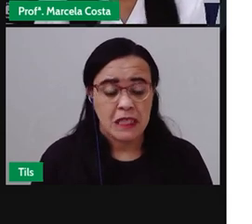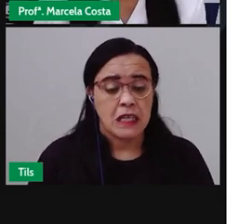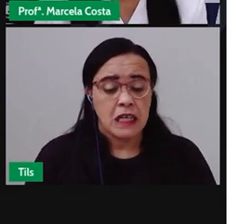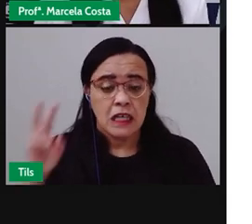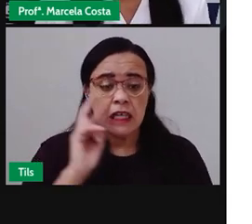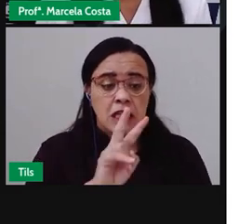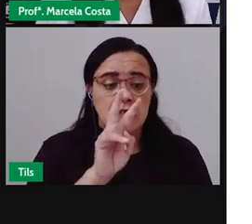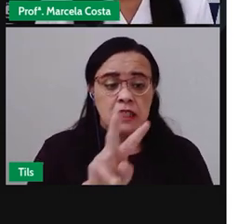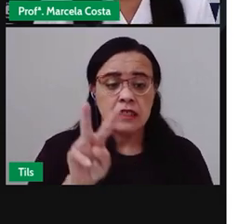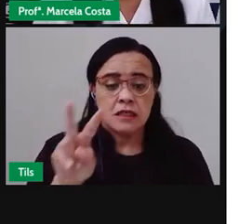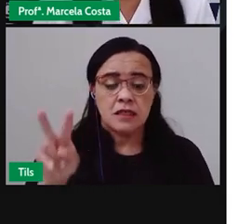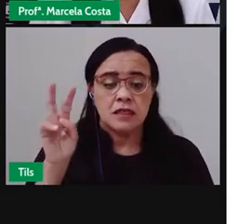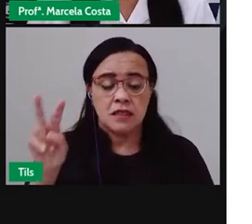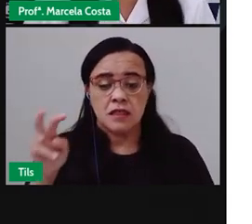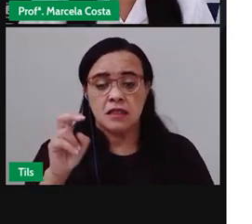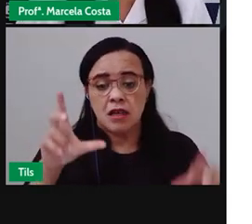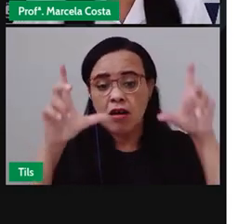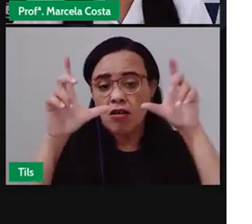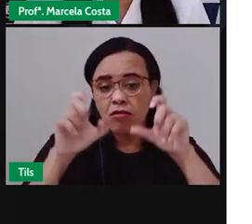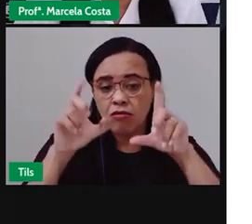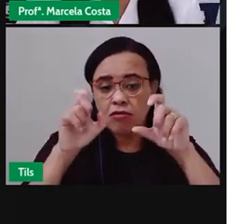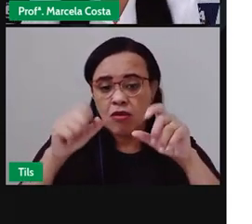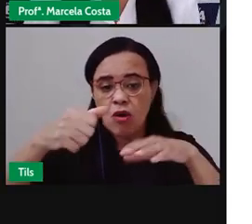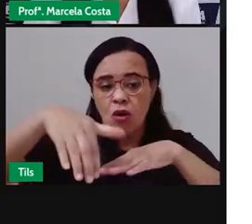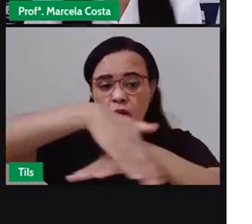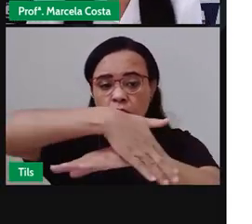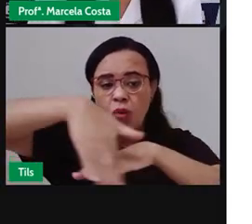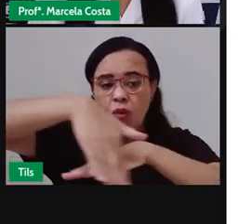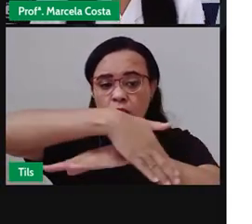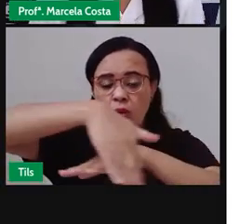Observem que é uma imagem aí de uma rua.